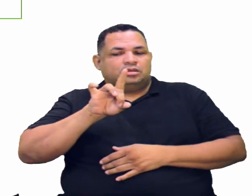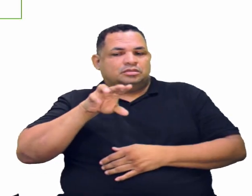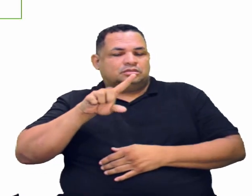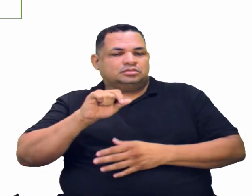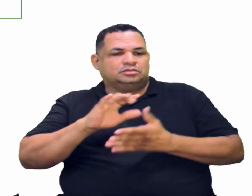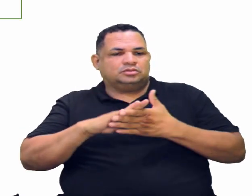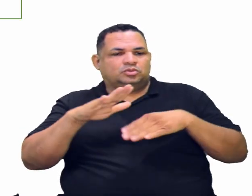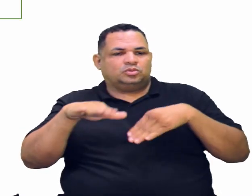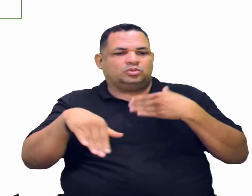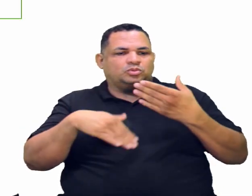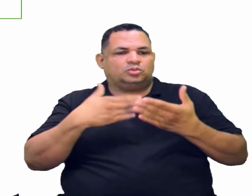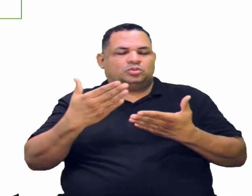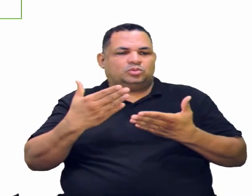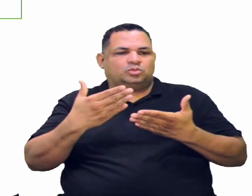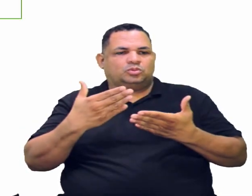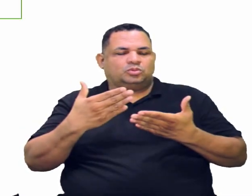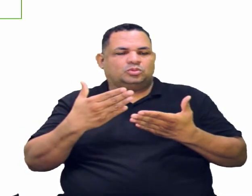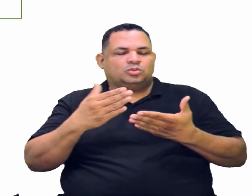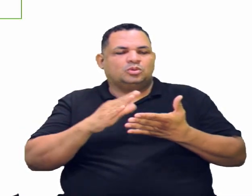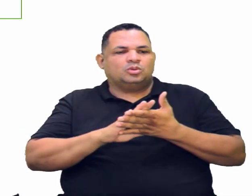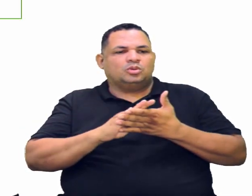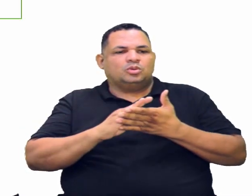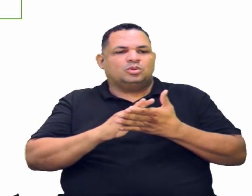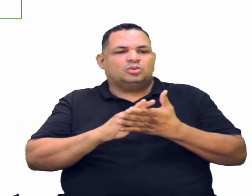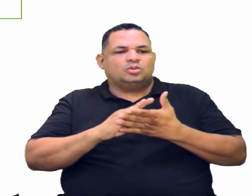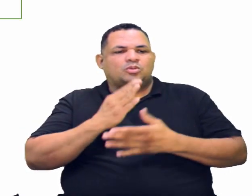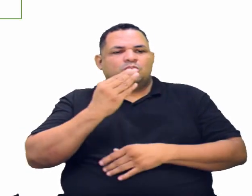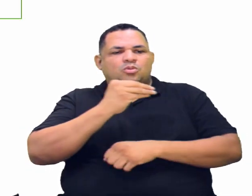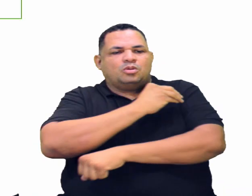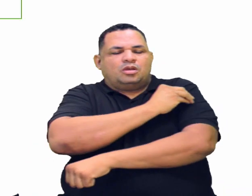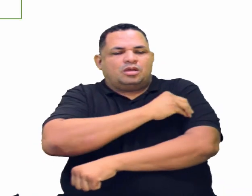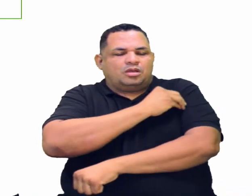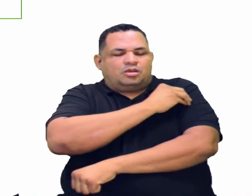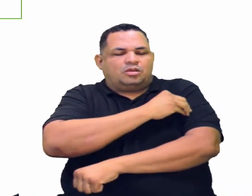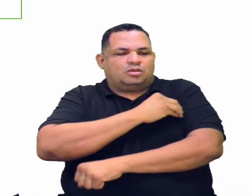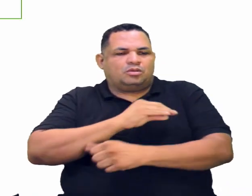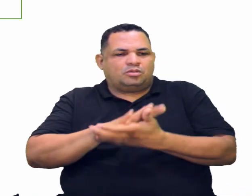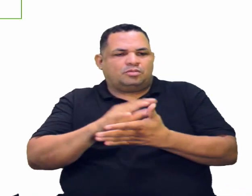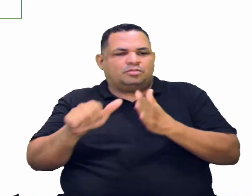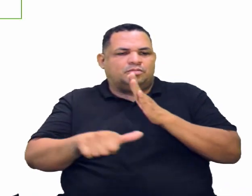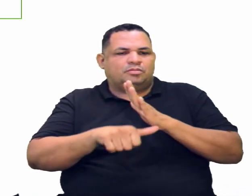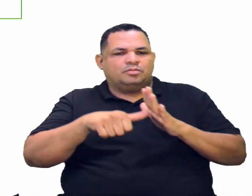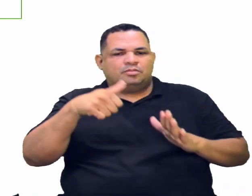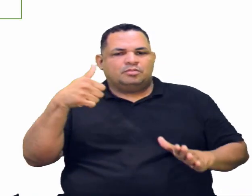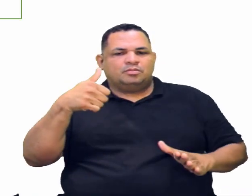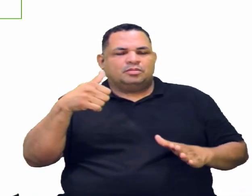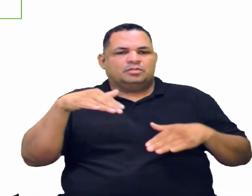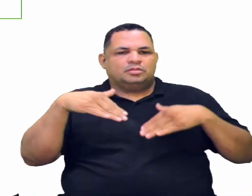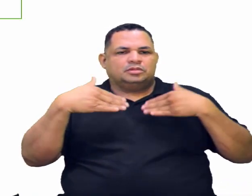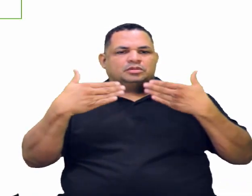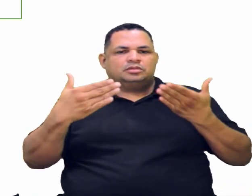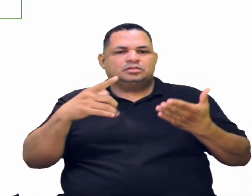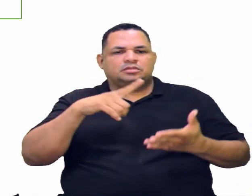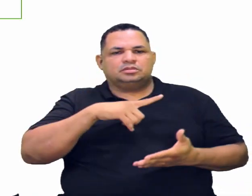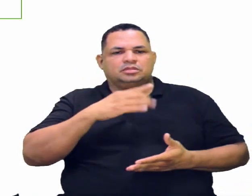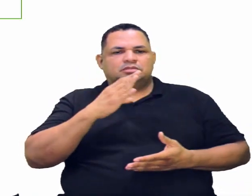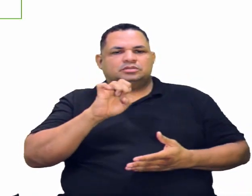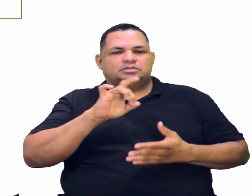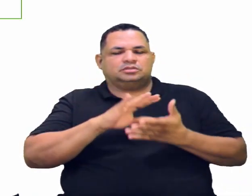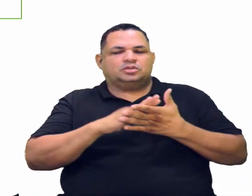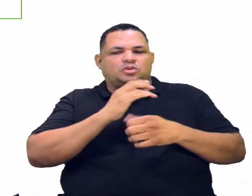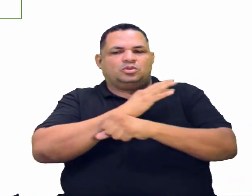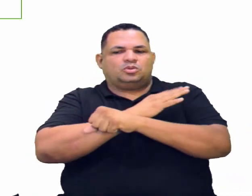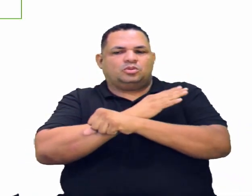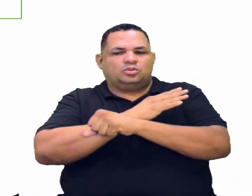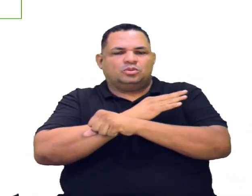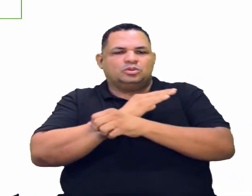álcool primário oxida totalmente. Quando é que a gente obtém cetona? Quando a gente tem a oxidação